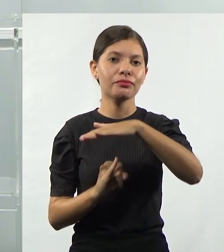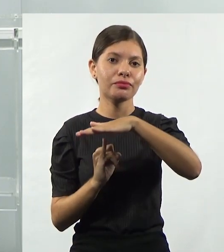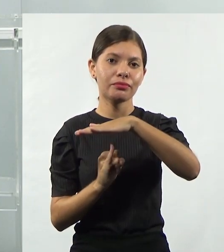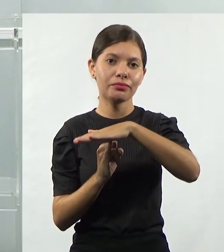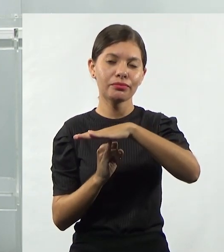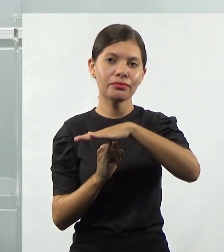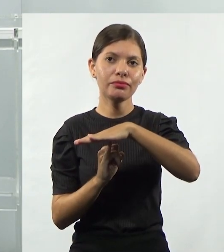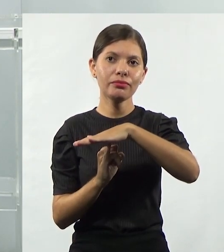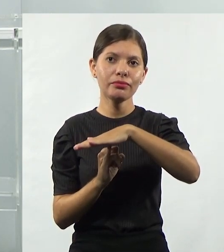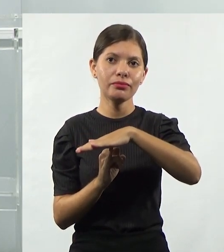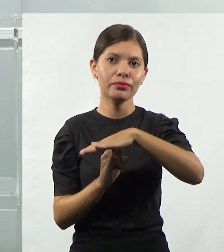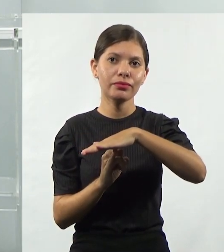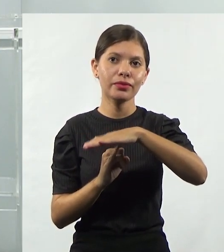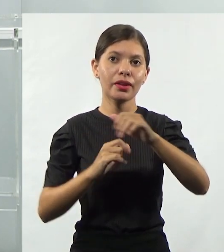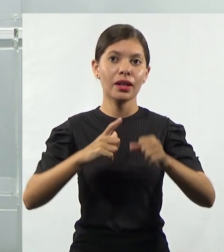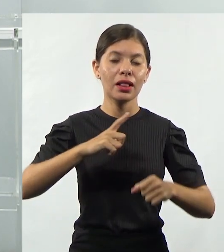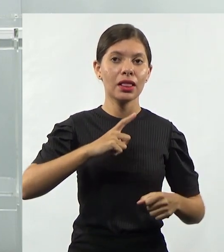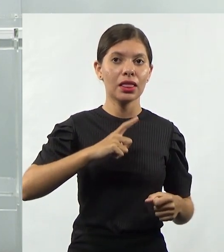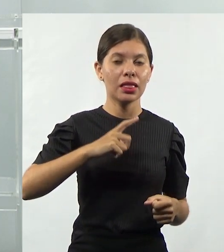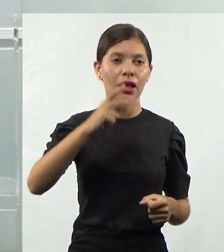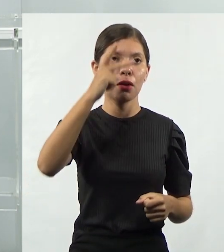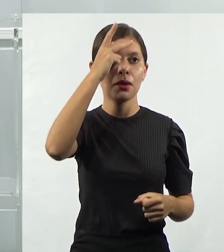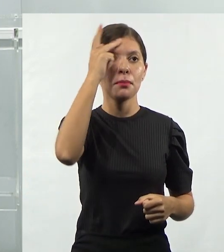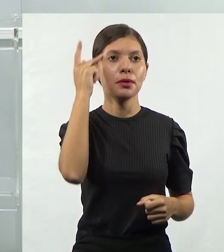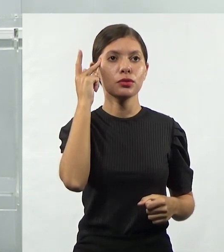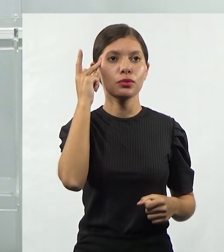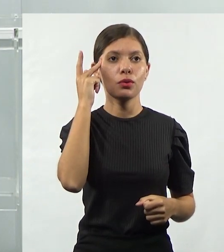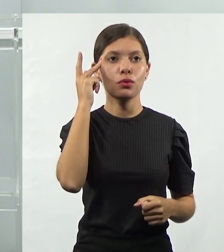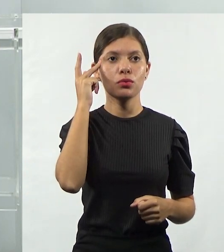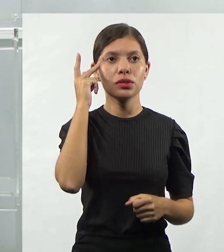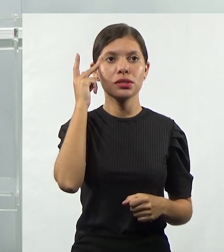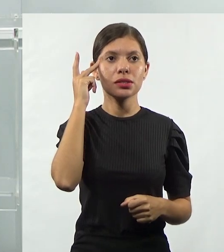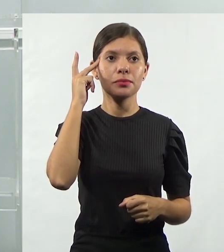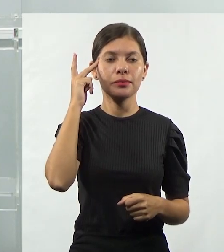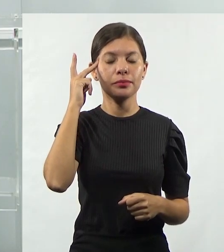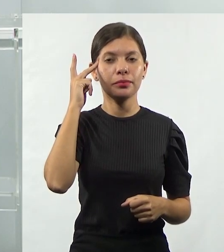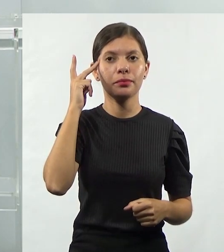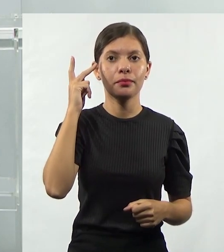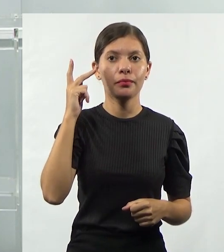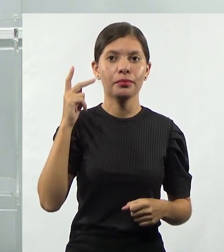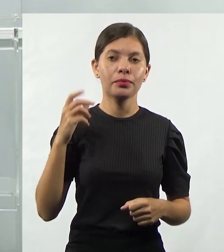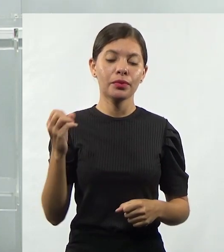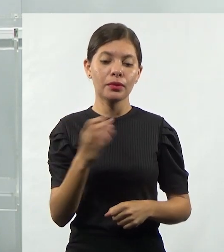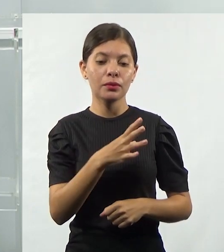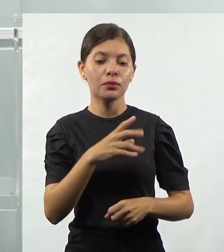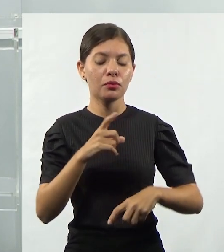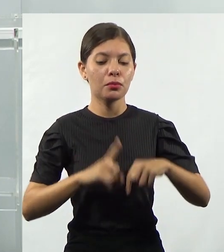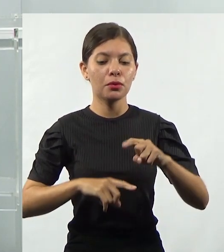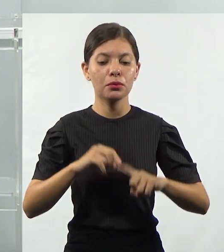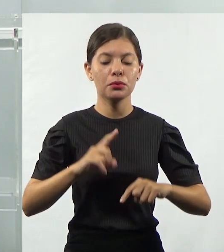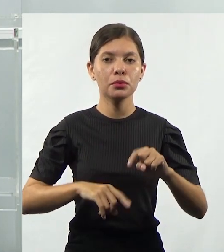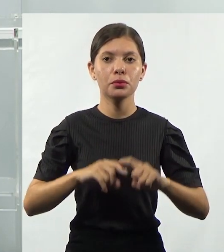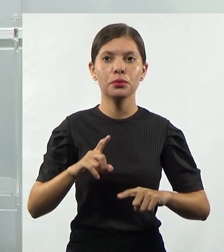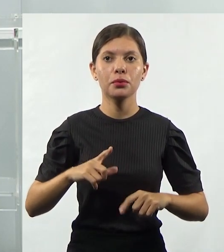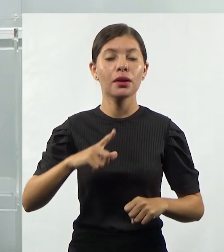internos para ela mudar de setor, para ela passar a desenvolver um novo produto, um novo serviço, e que ela